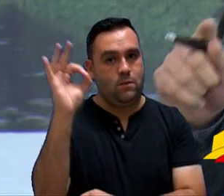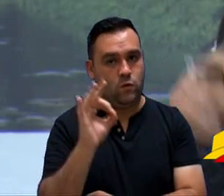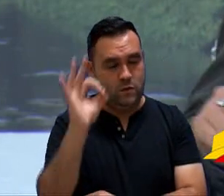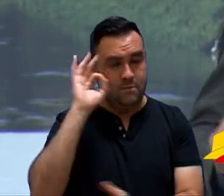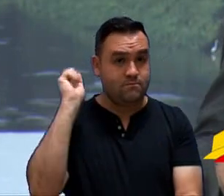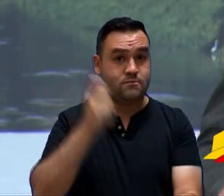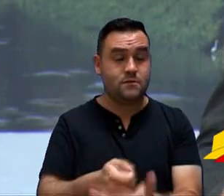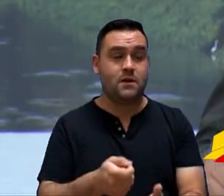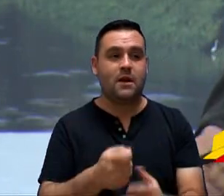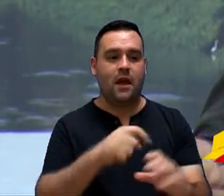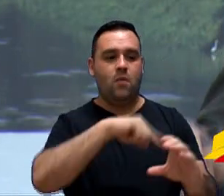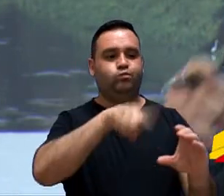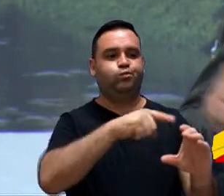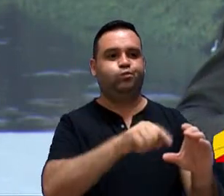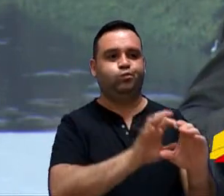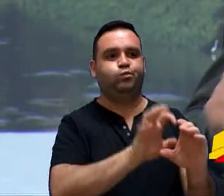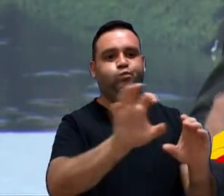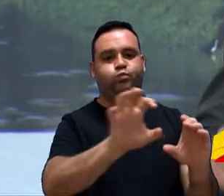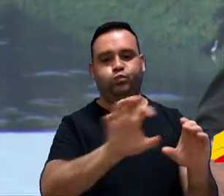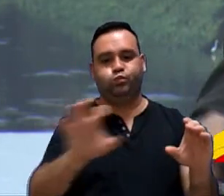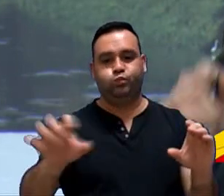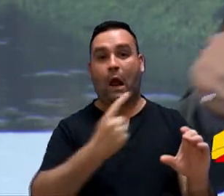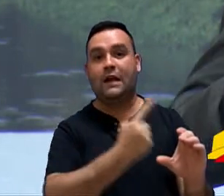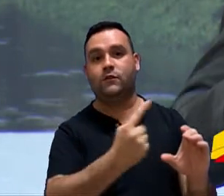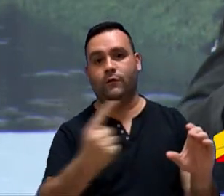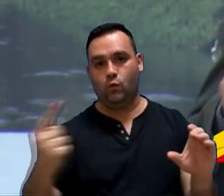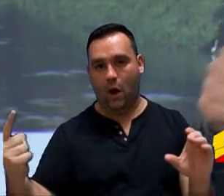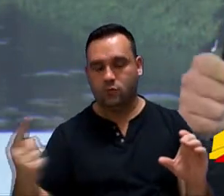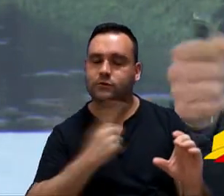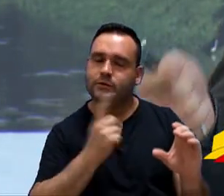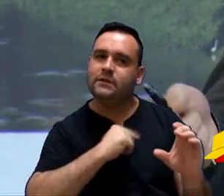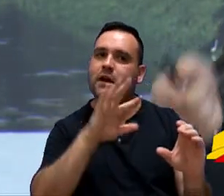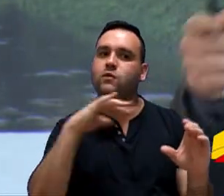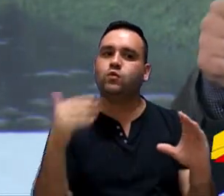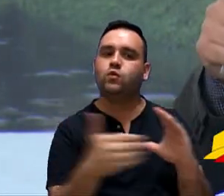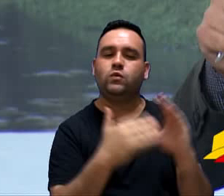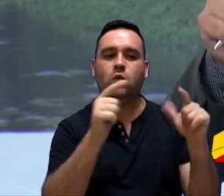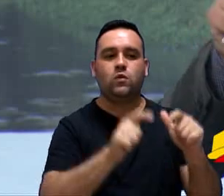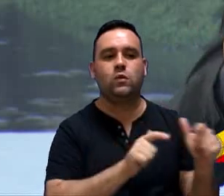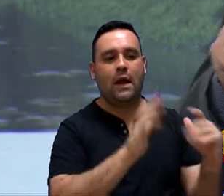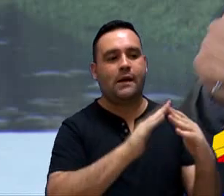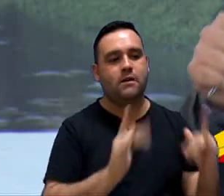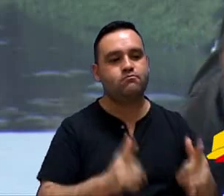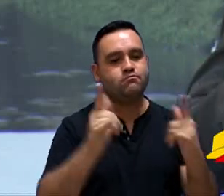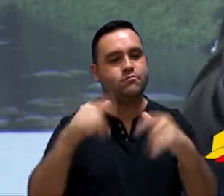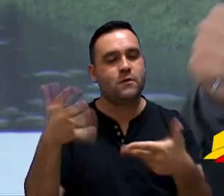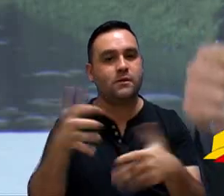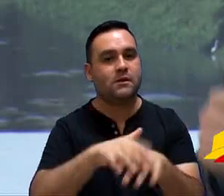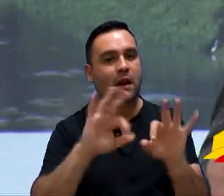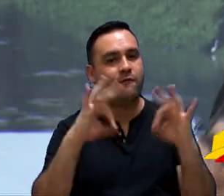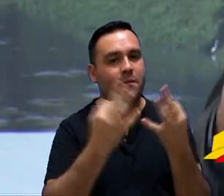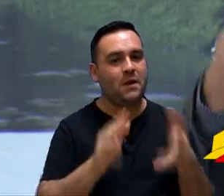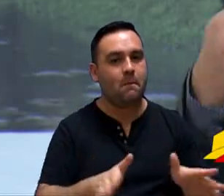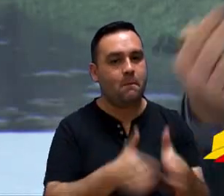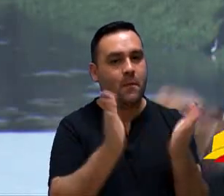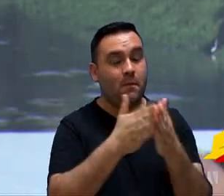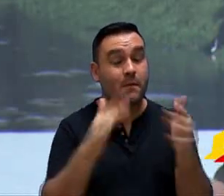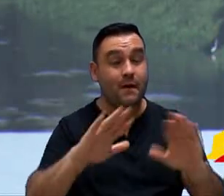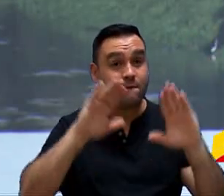a individualização de hidrômetros nas unidades situadas em conjuntos habitacionais integrados por famílias de baixa renda,